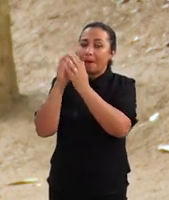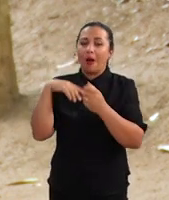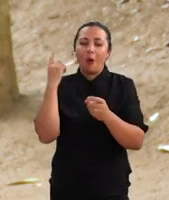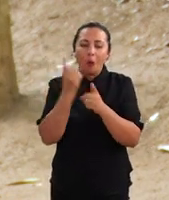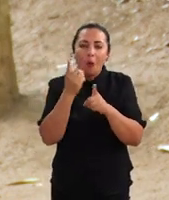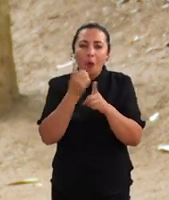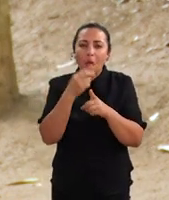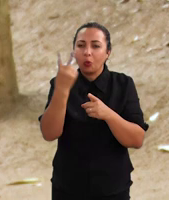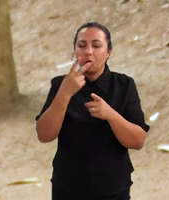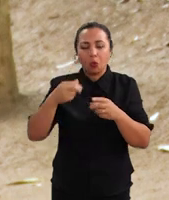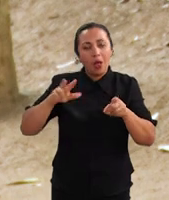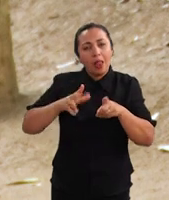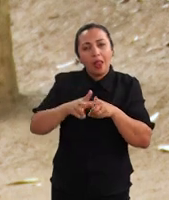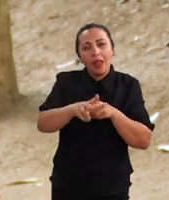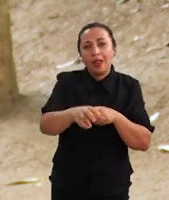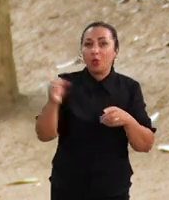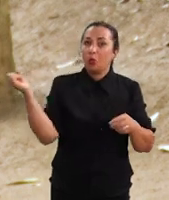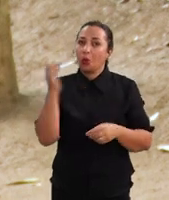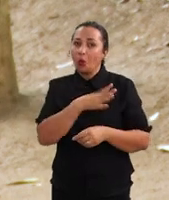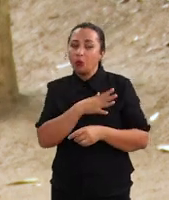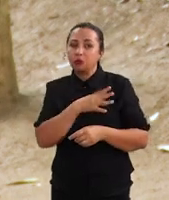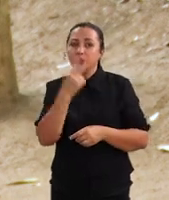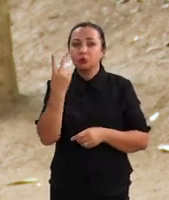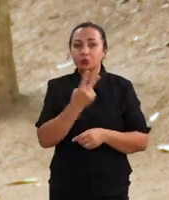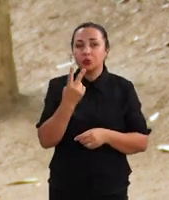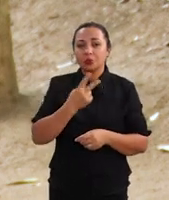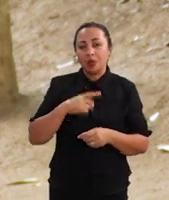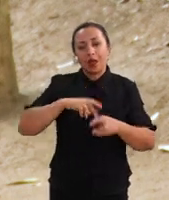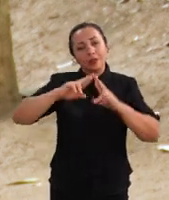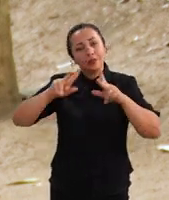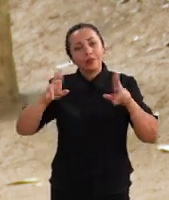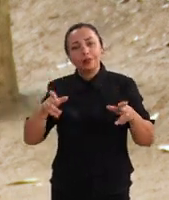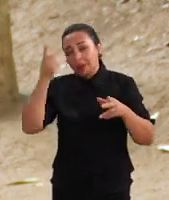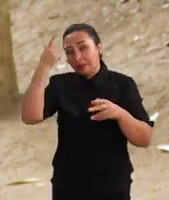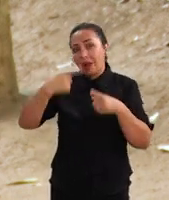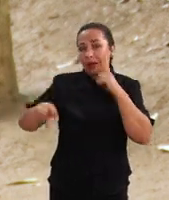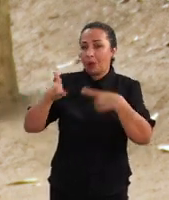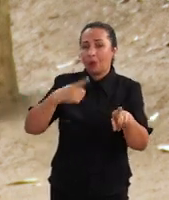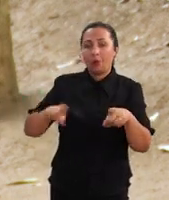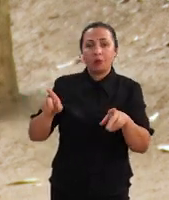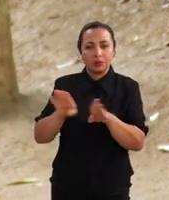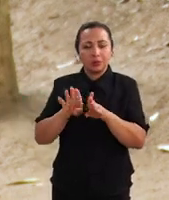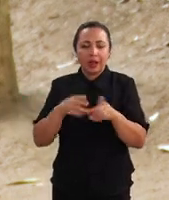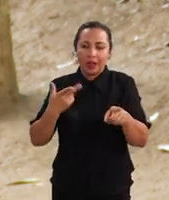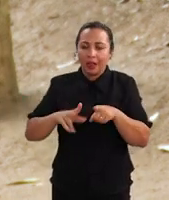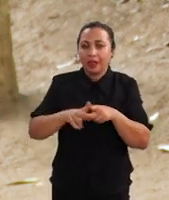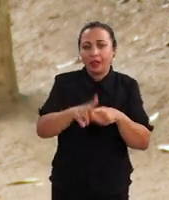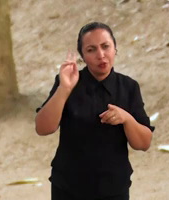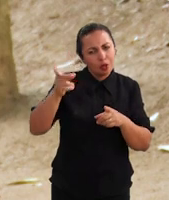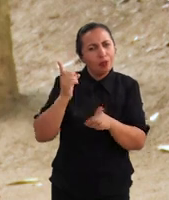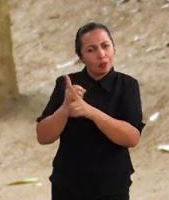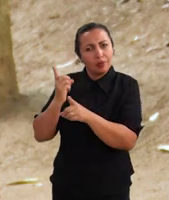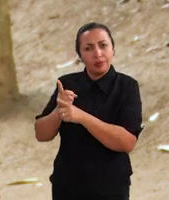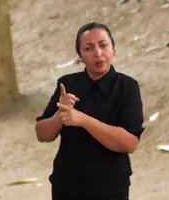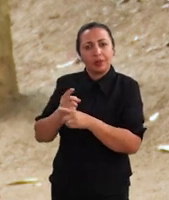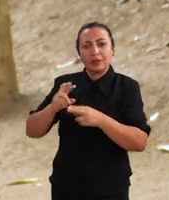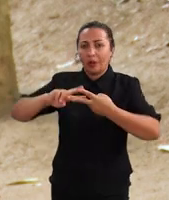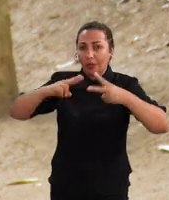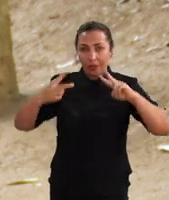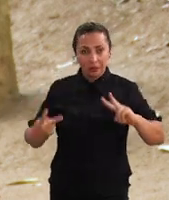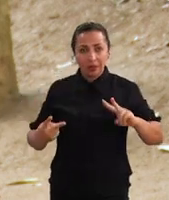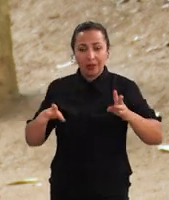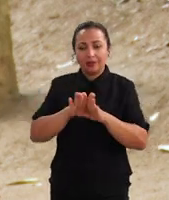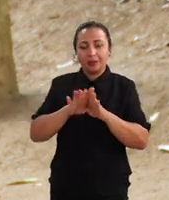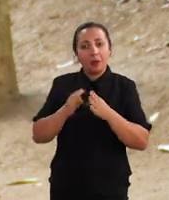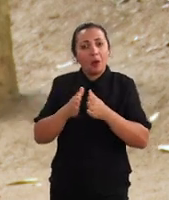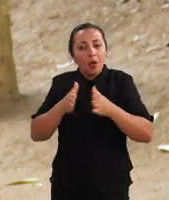espécies de lagartos no Nordeste. Uma das principais diferenças para outras espécies já identificadas, além do fator genético,